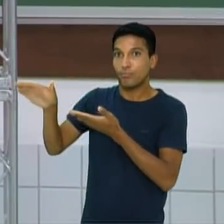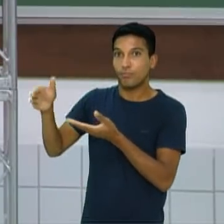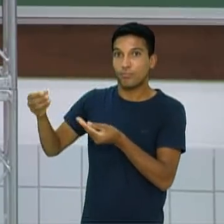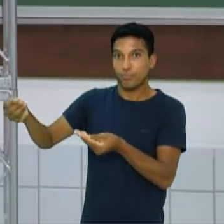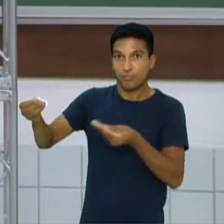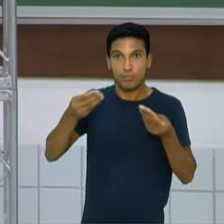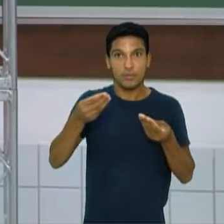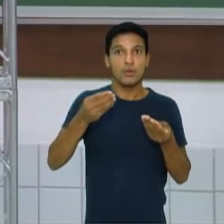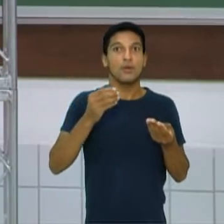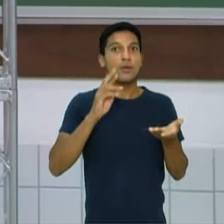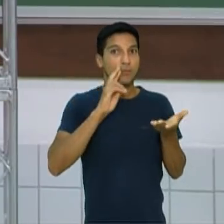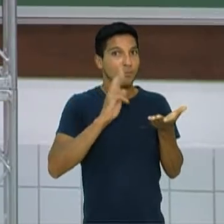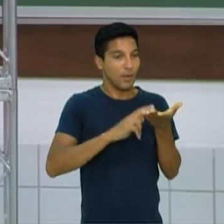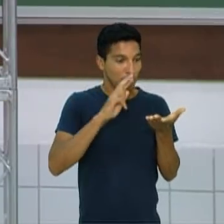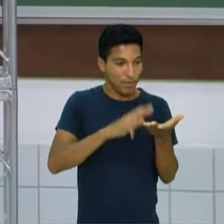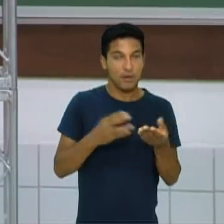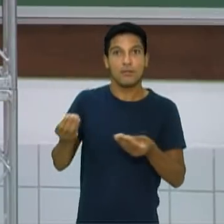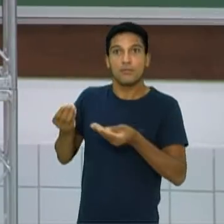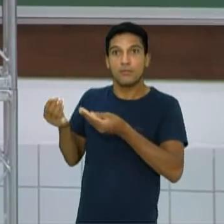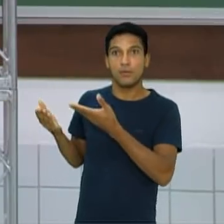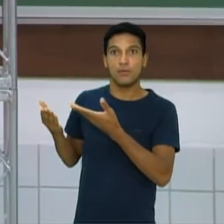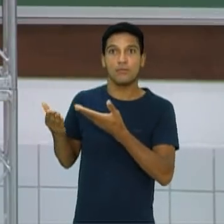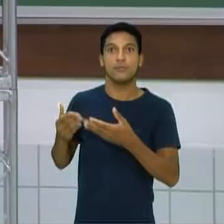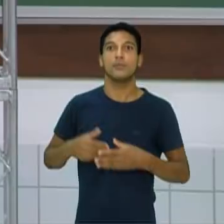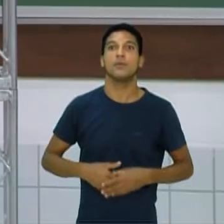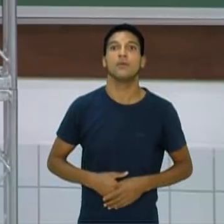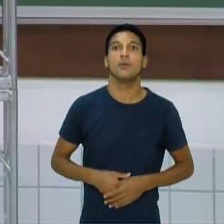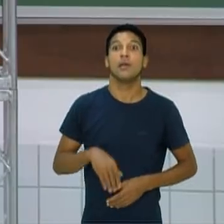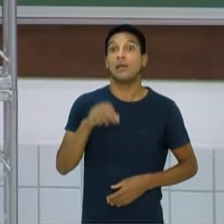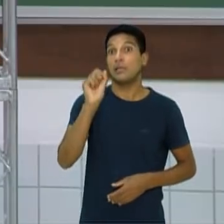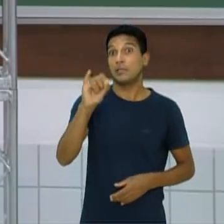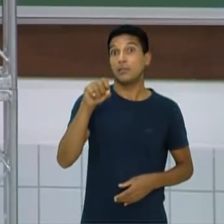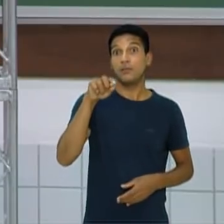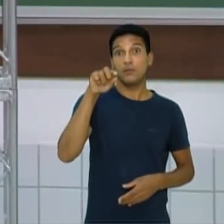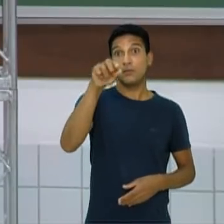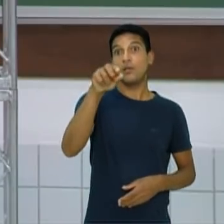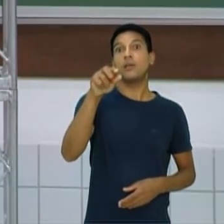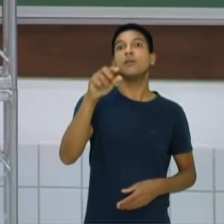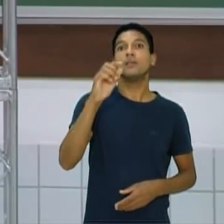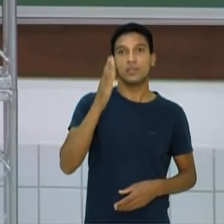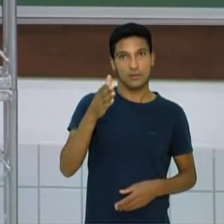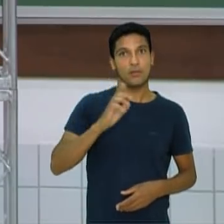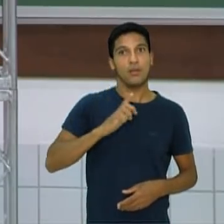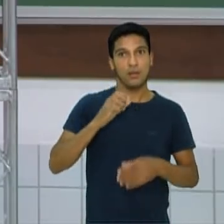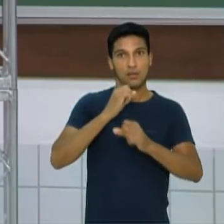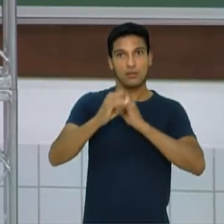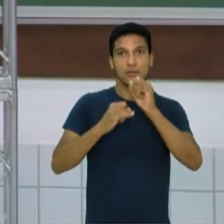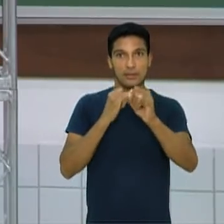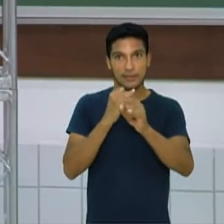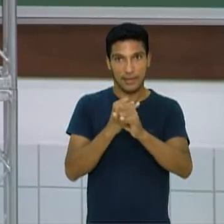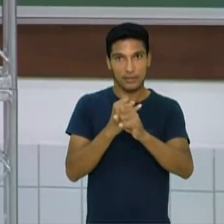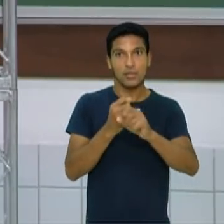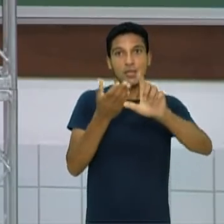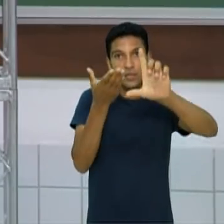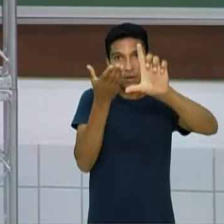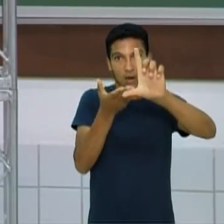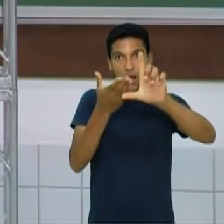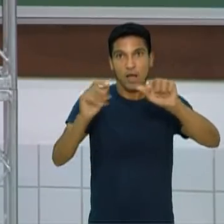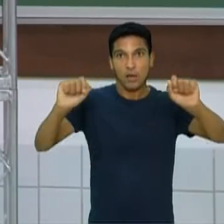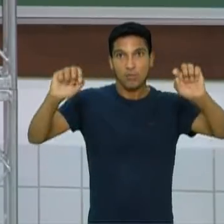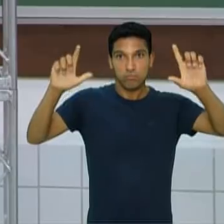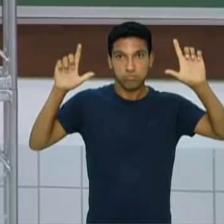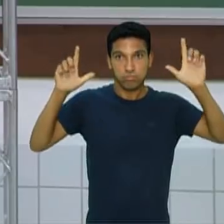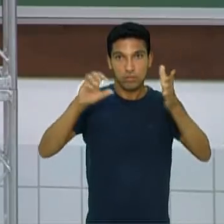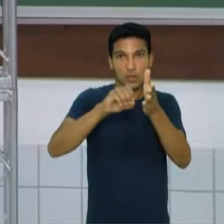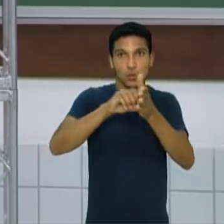você está acessando a internet e usando já o Google Classroom, faça a atividade obrigatória. É ela que garante